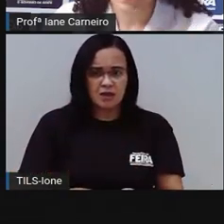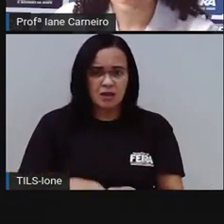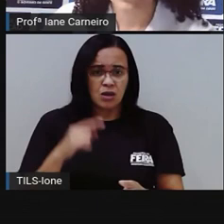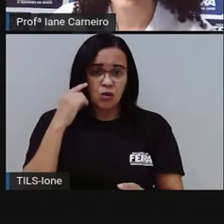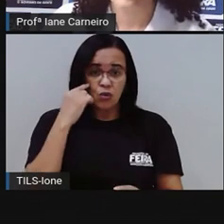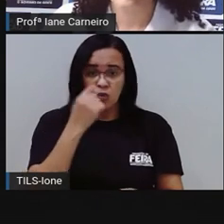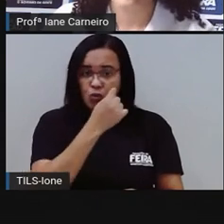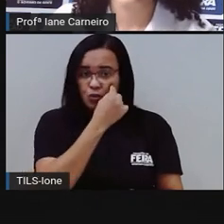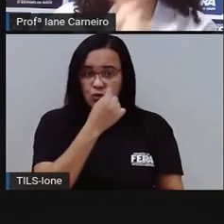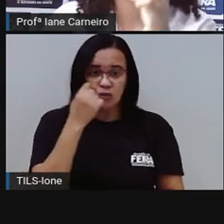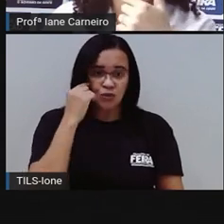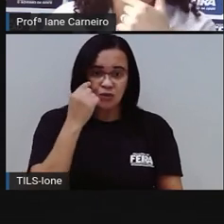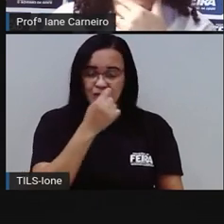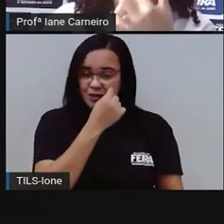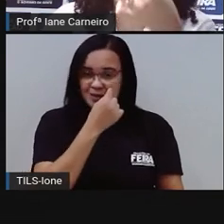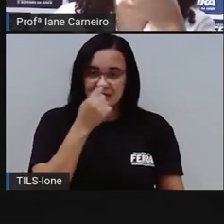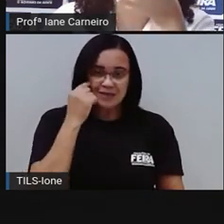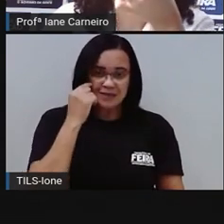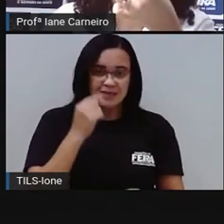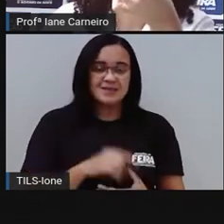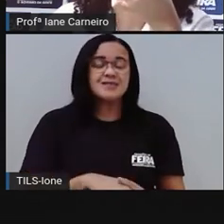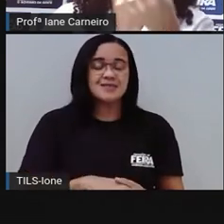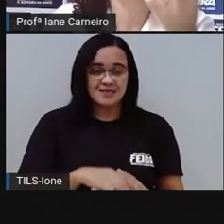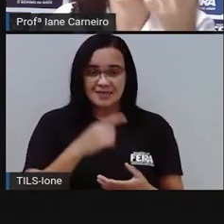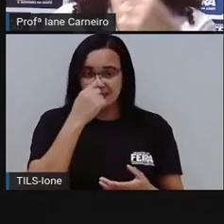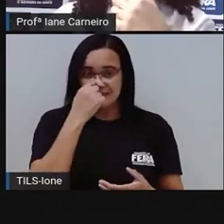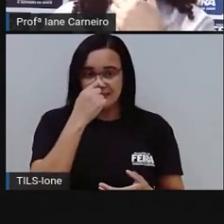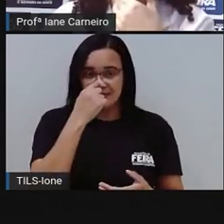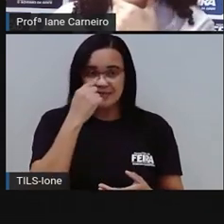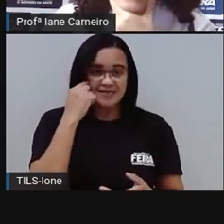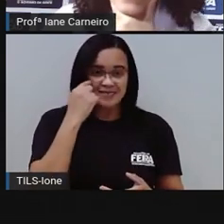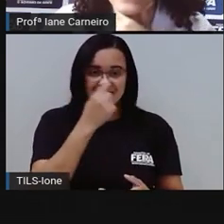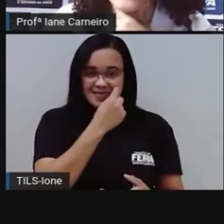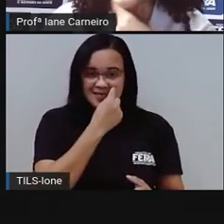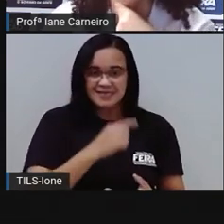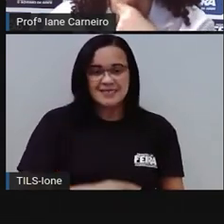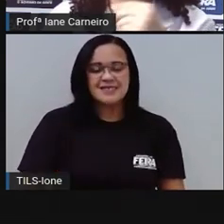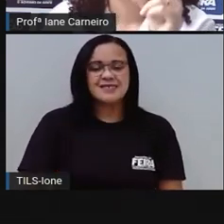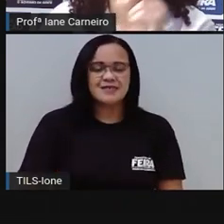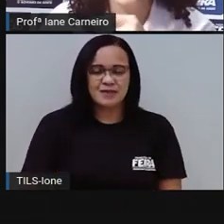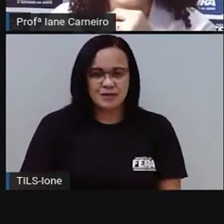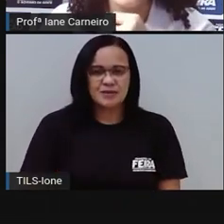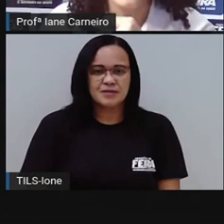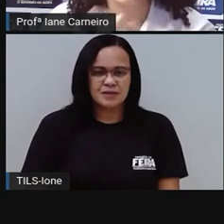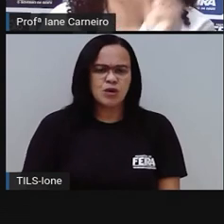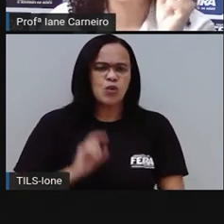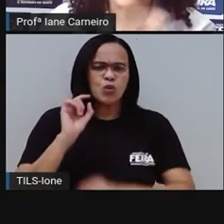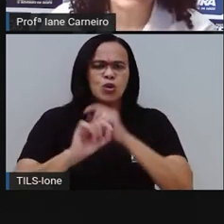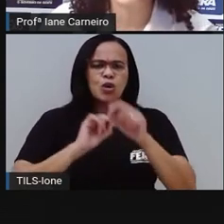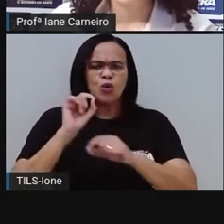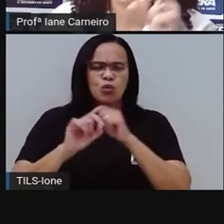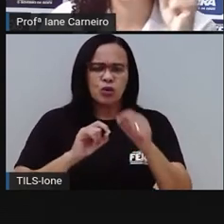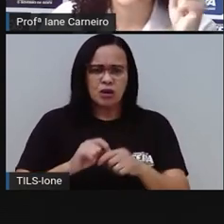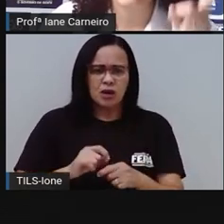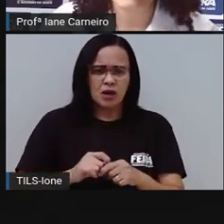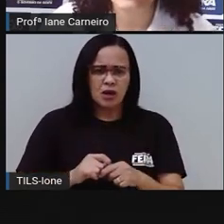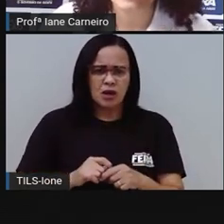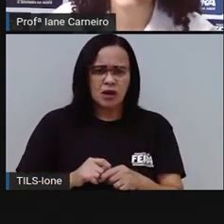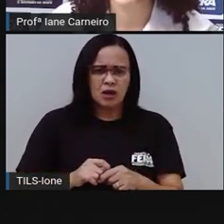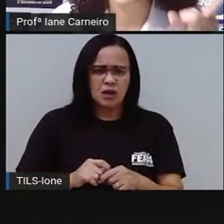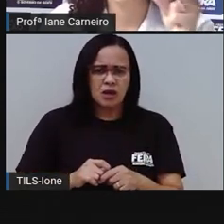olho. Os olhos, está vendo? Tem um morrinho. Qual é o morrinho? O nariz. Que é o que é? Buraco sem